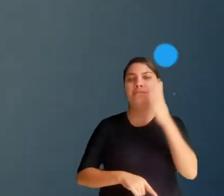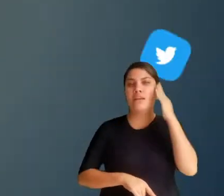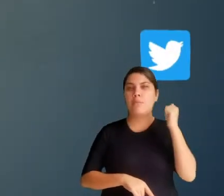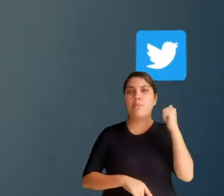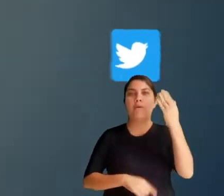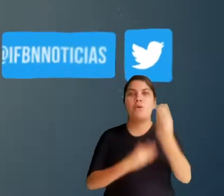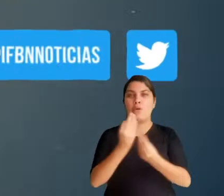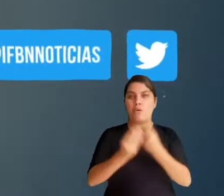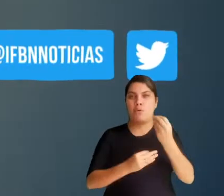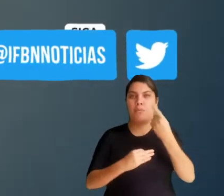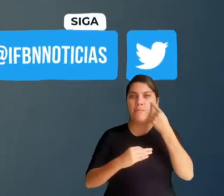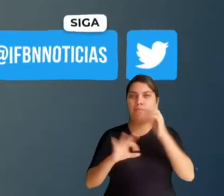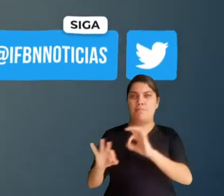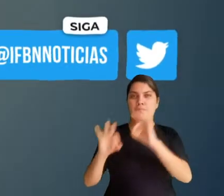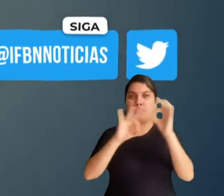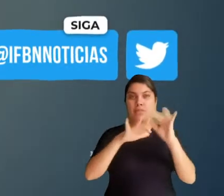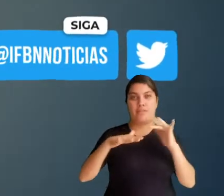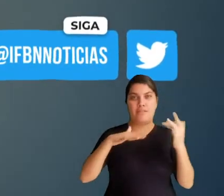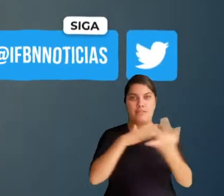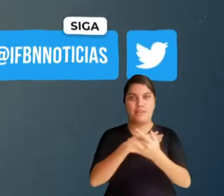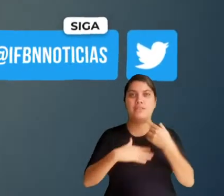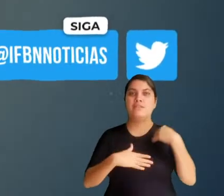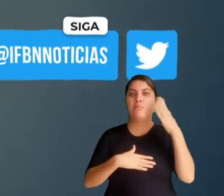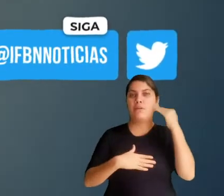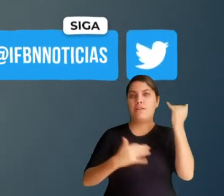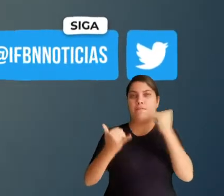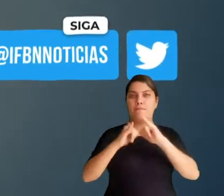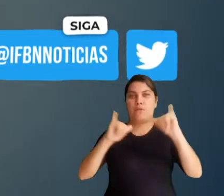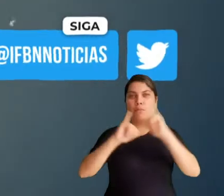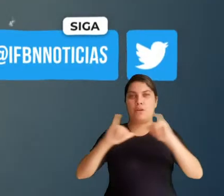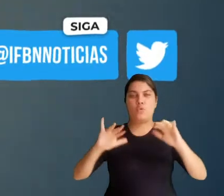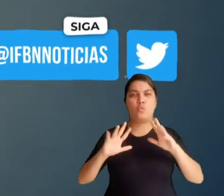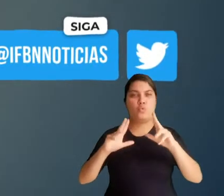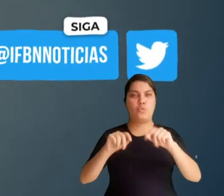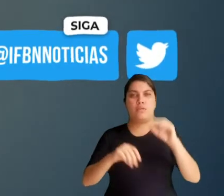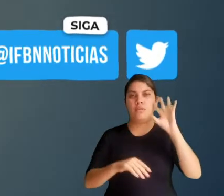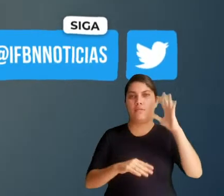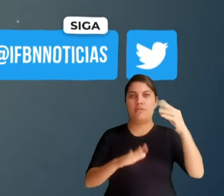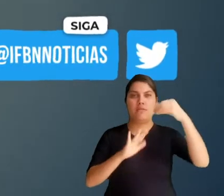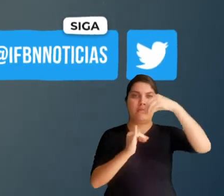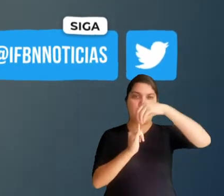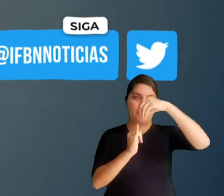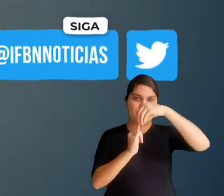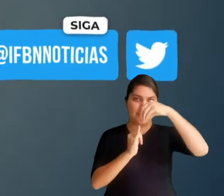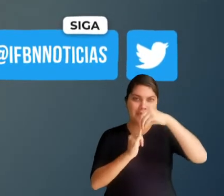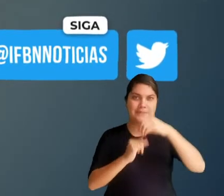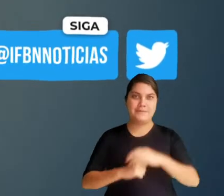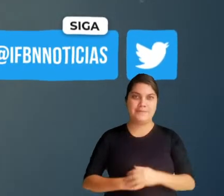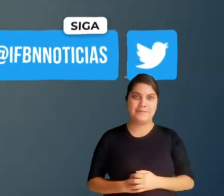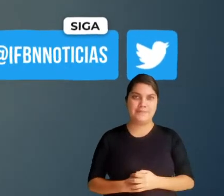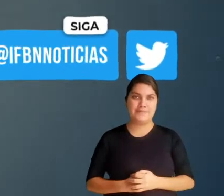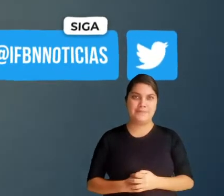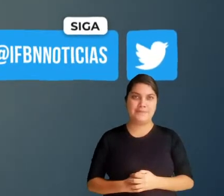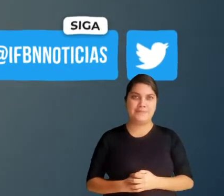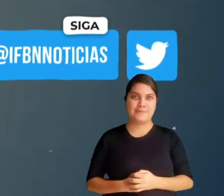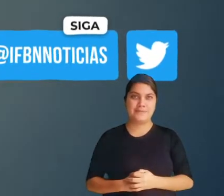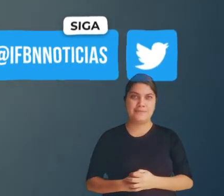Saiba mais. Acompanhe as nossas redes sociais para manter-se informado sobre todas as decisões do IFB.